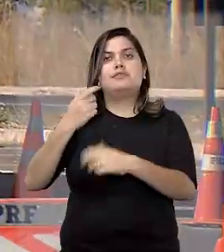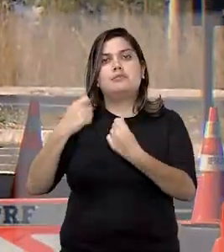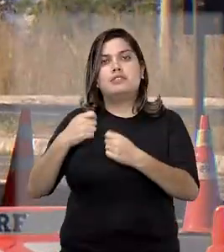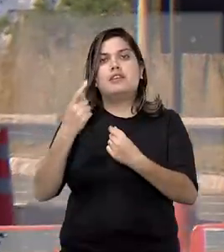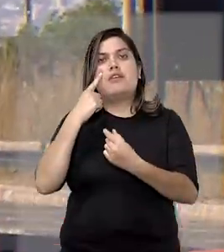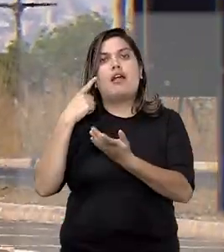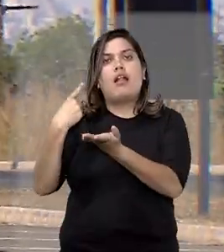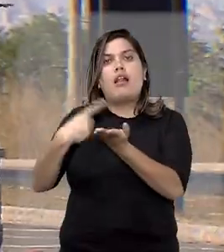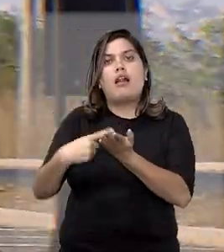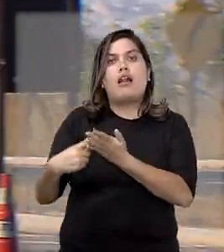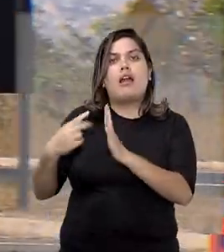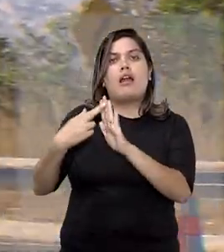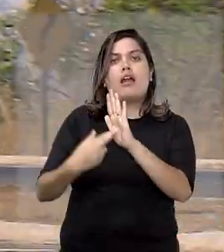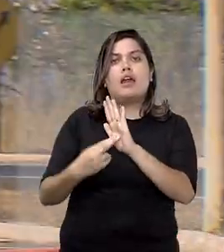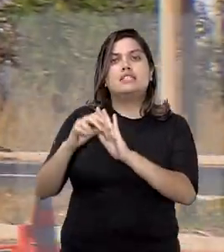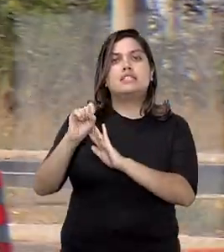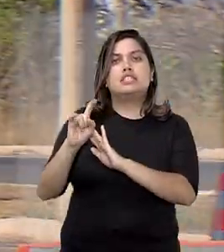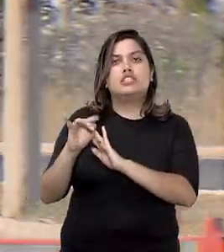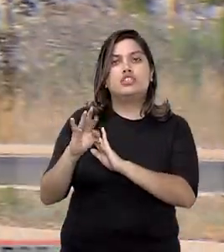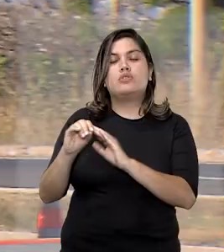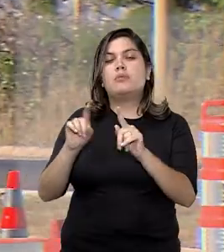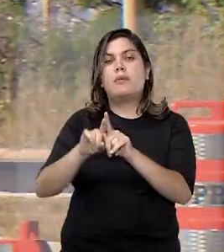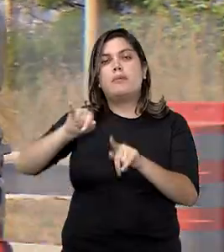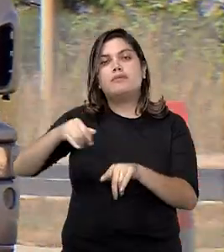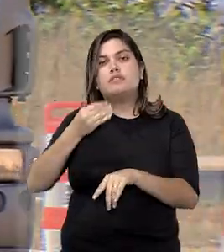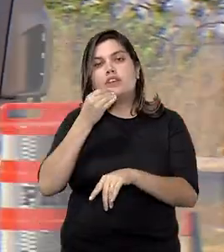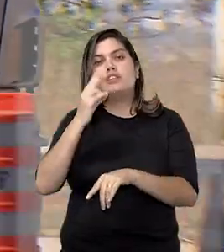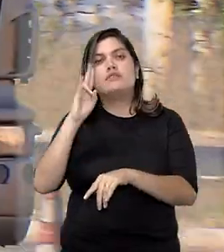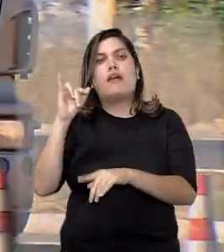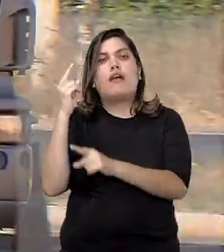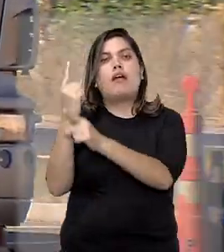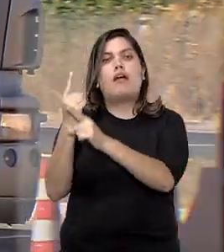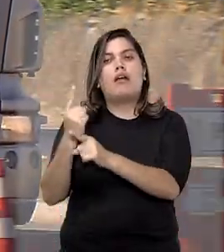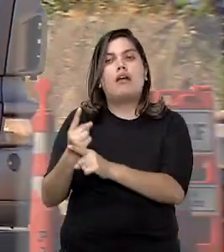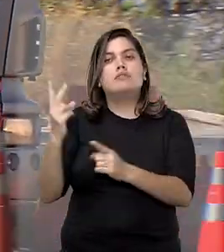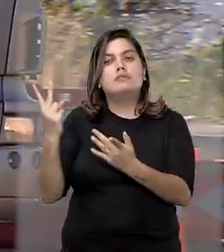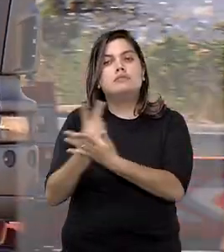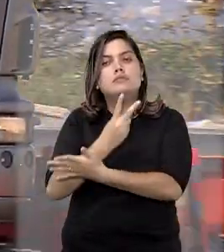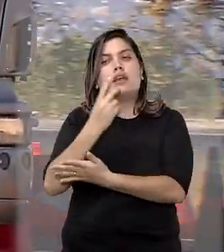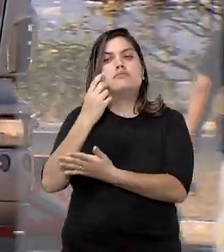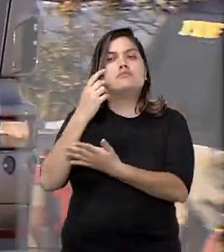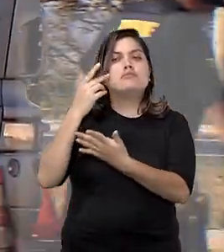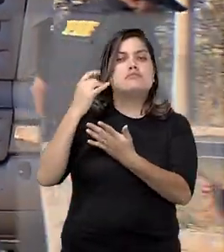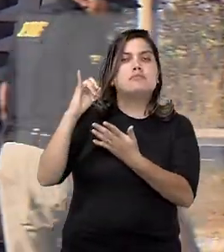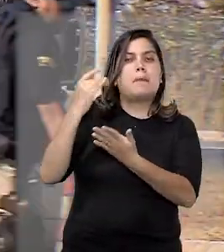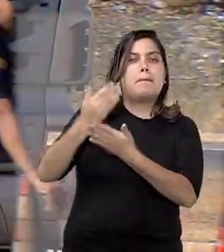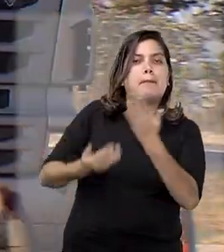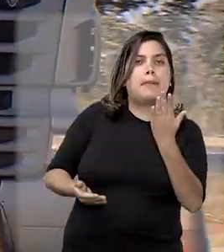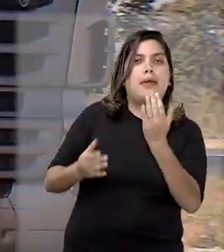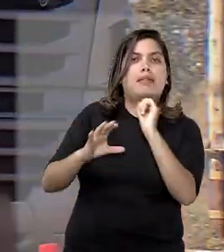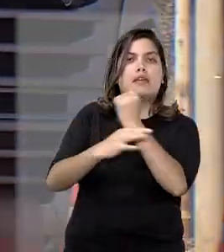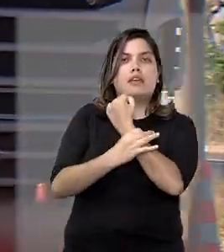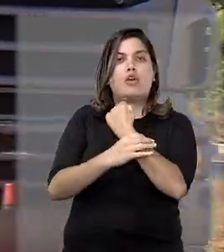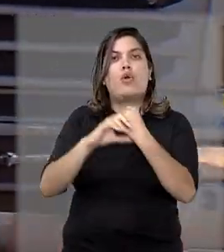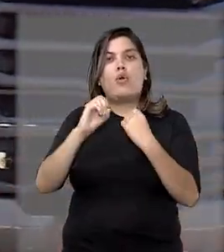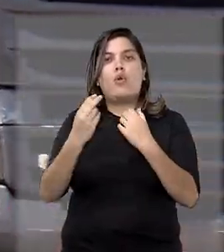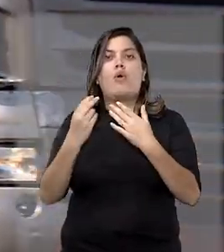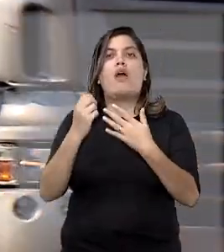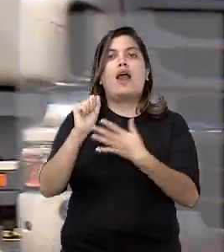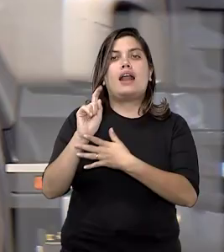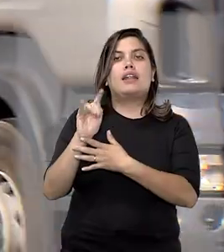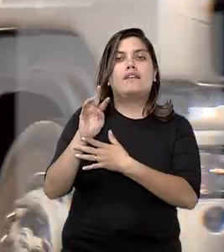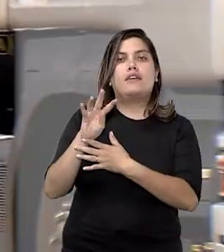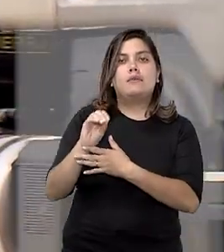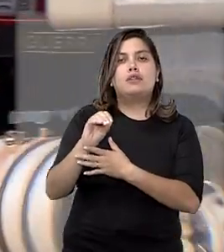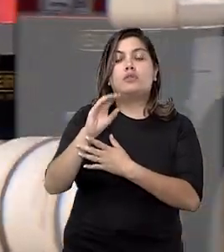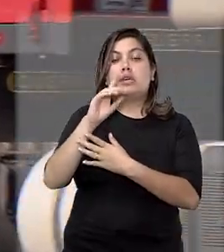devendo haver a regulação do sinistro, oportunidade em que será verificada eventual perda da garantia, como nas situações de agravamento do